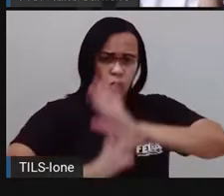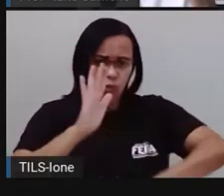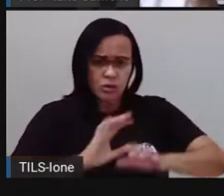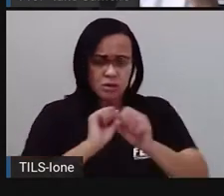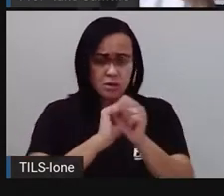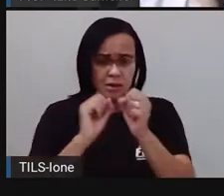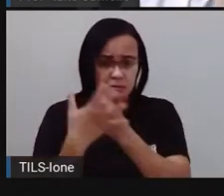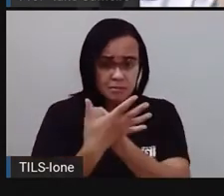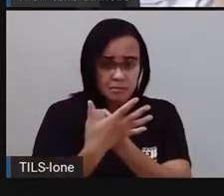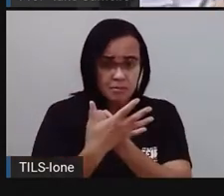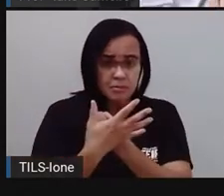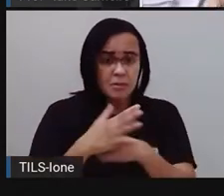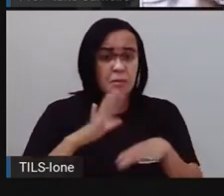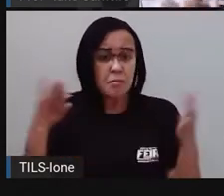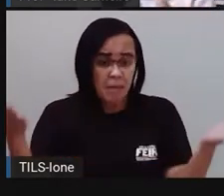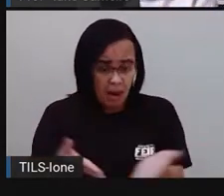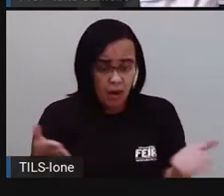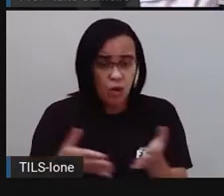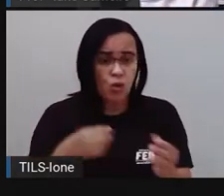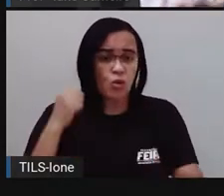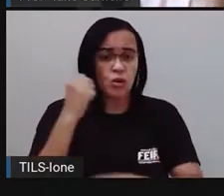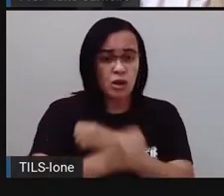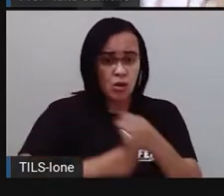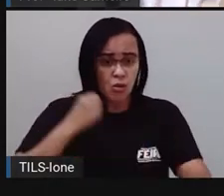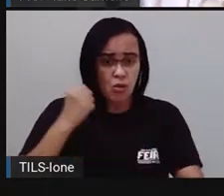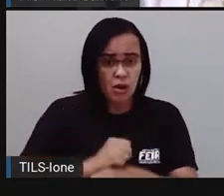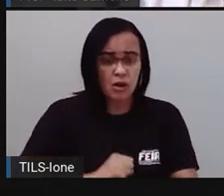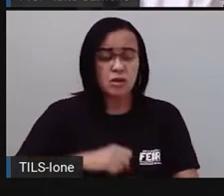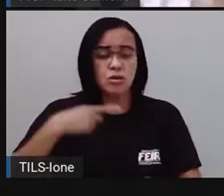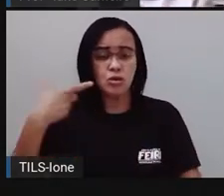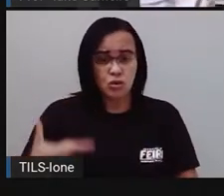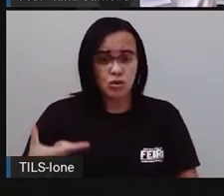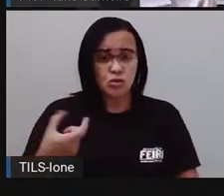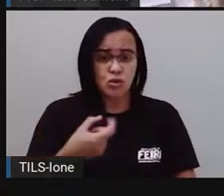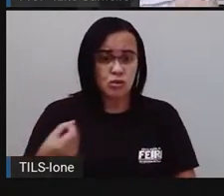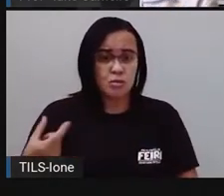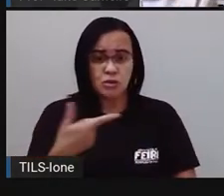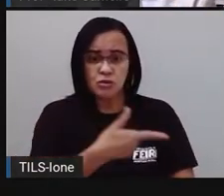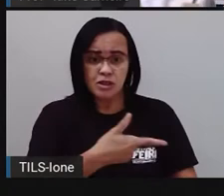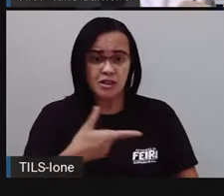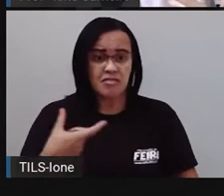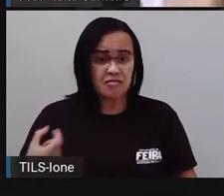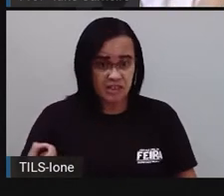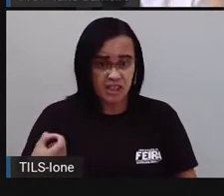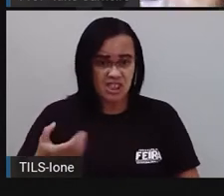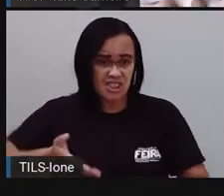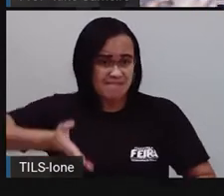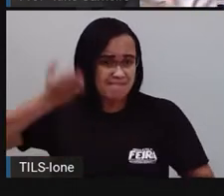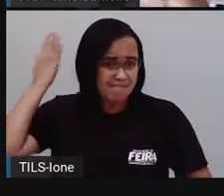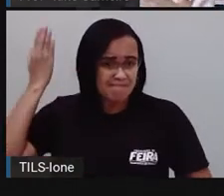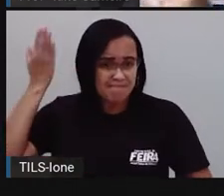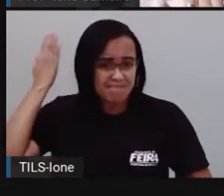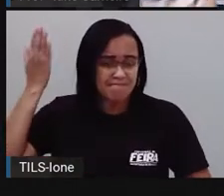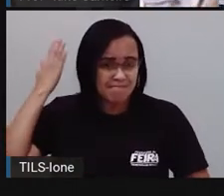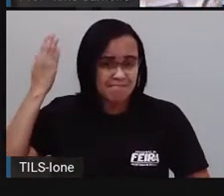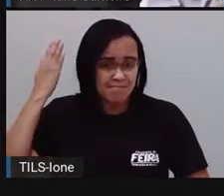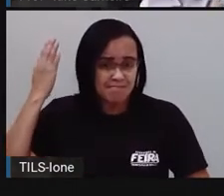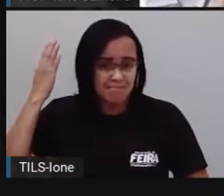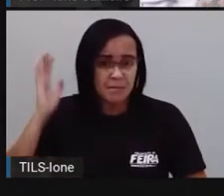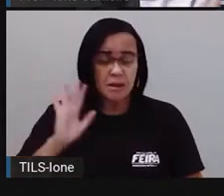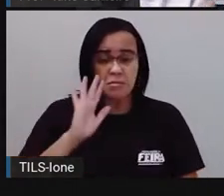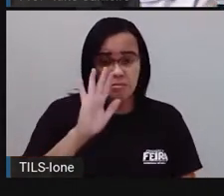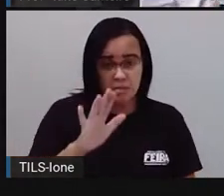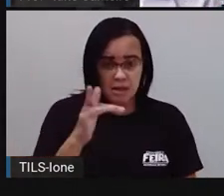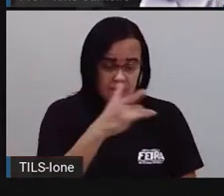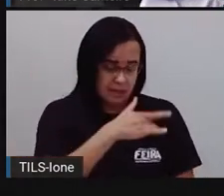Se foi de 2020, é uma matéria que está, ó, atasada, ultrapassada. Então, gente tem que, quando fala de saúde,